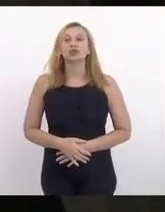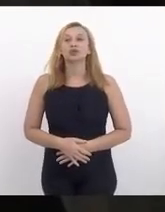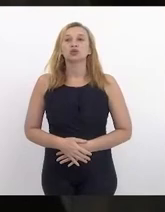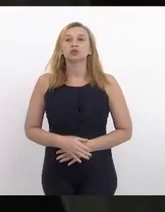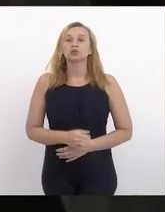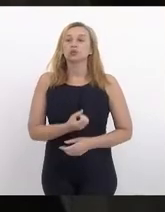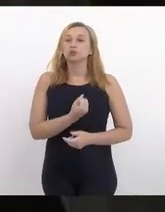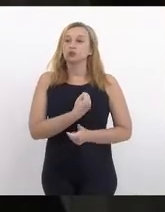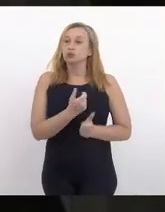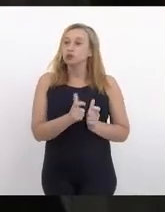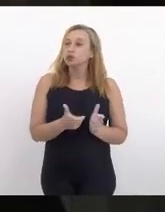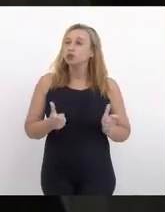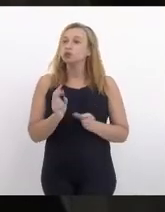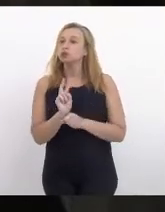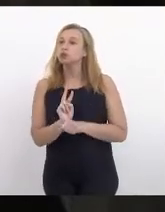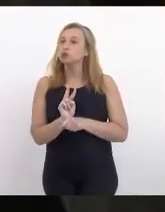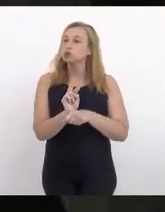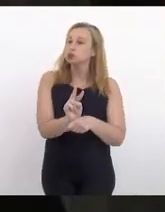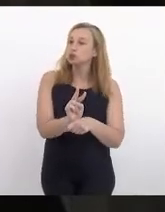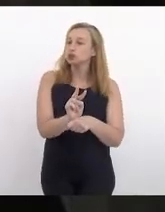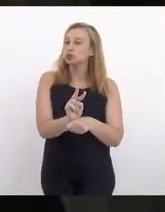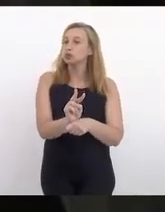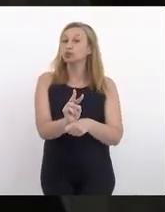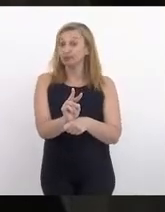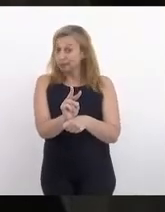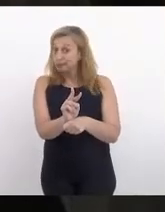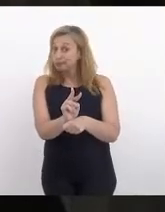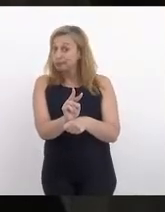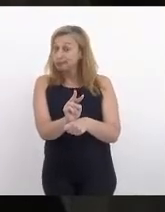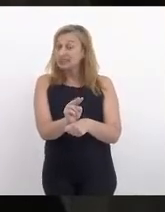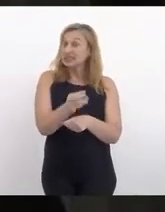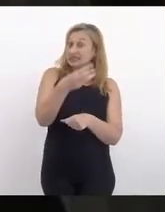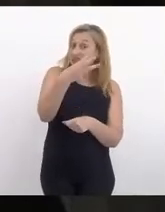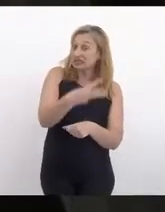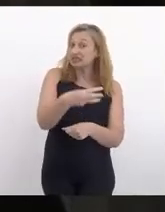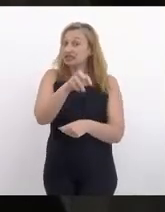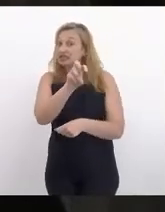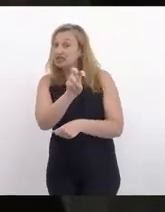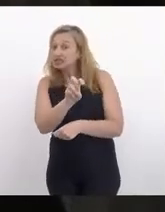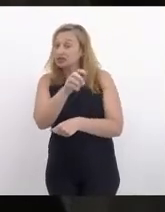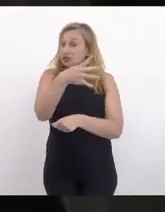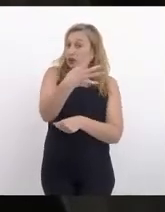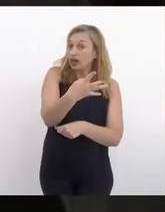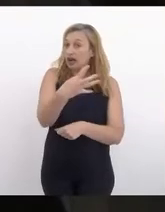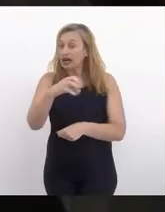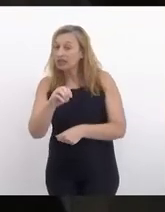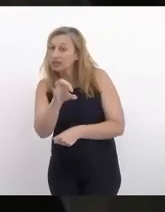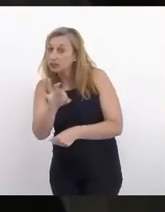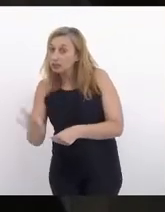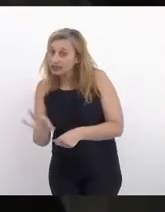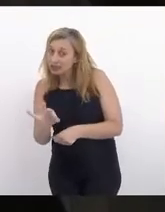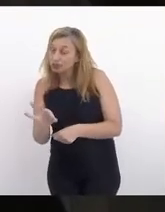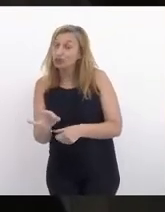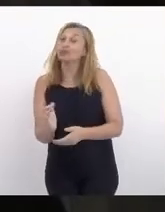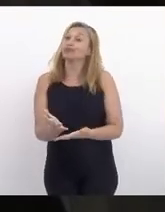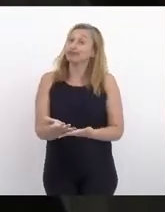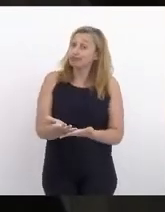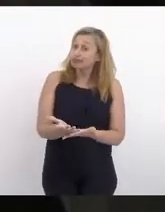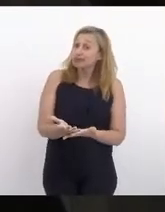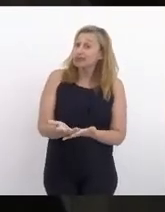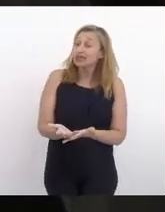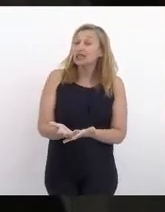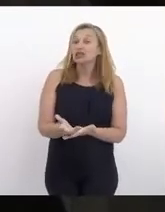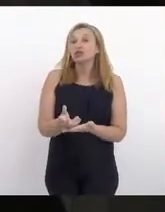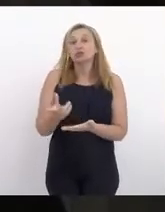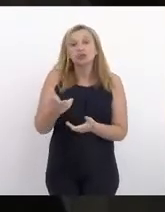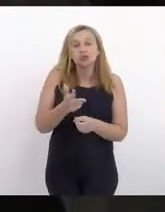empréstimo consignado de 35% para 40% do